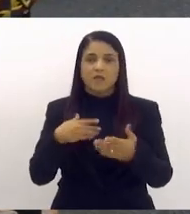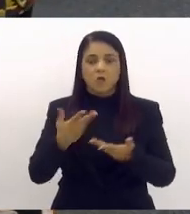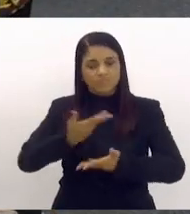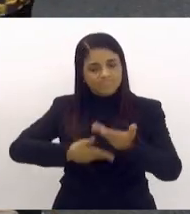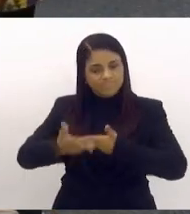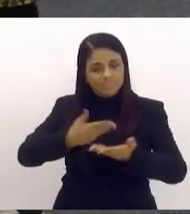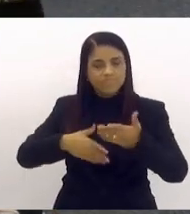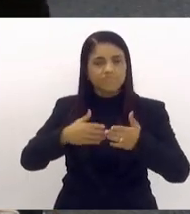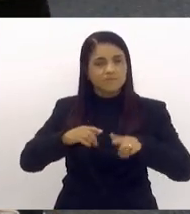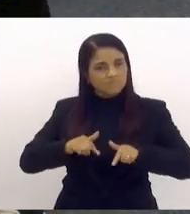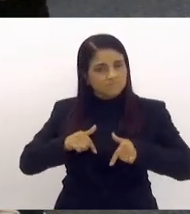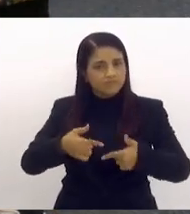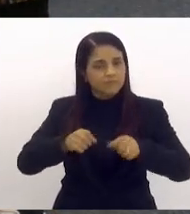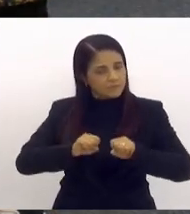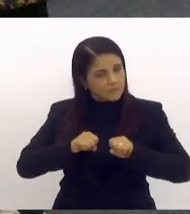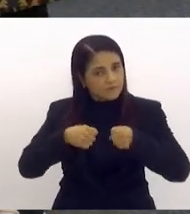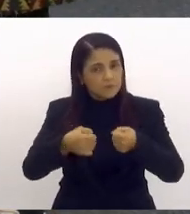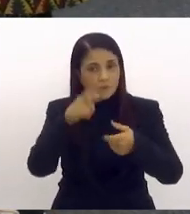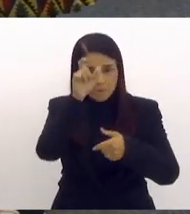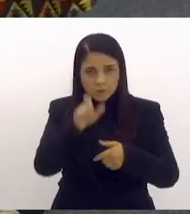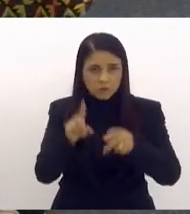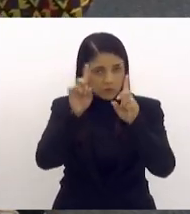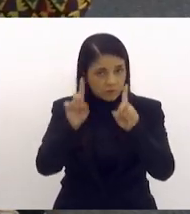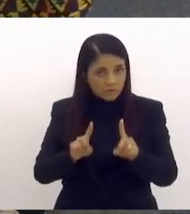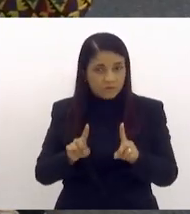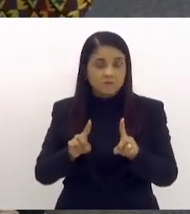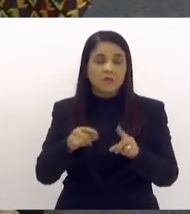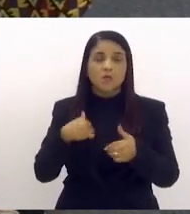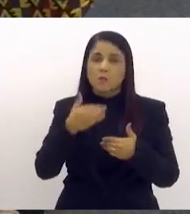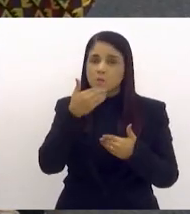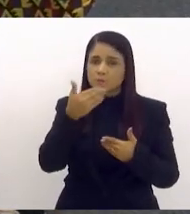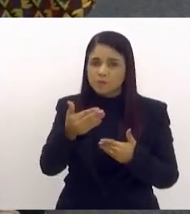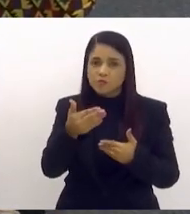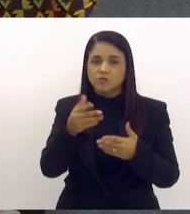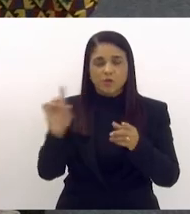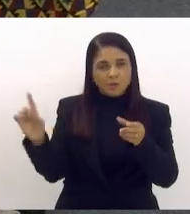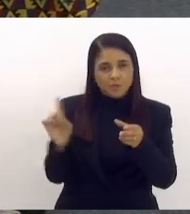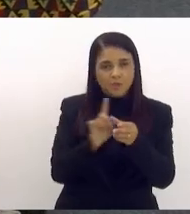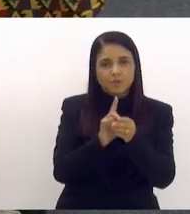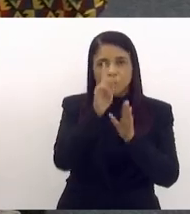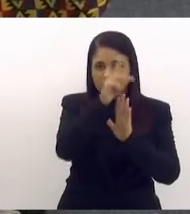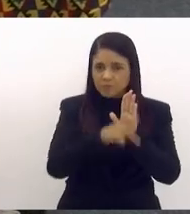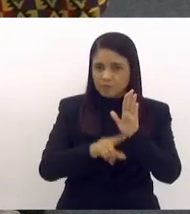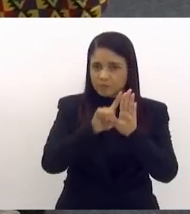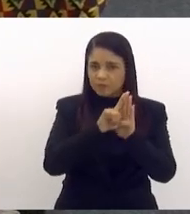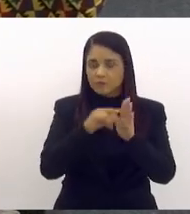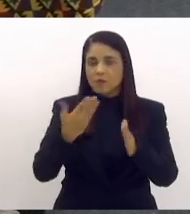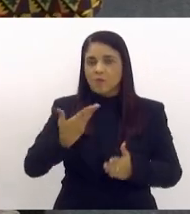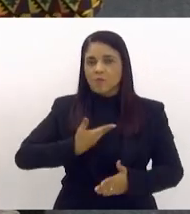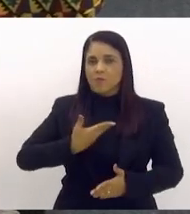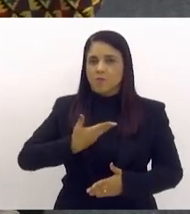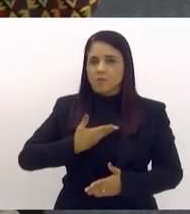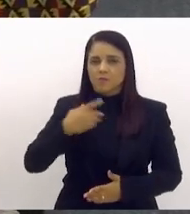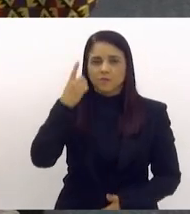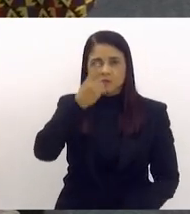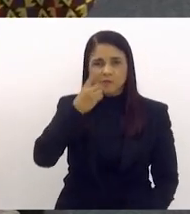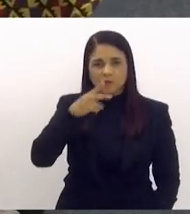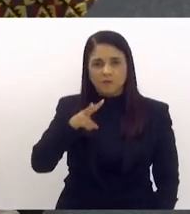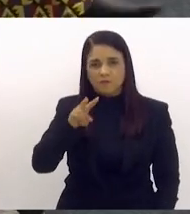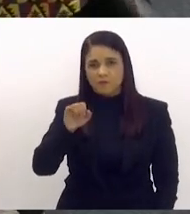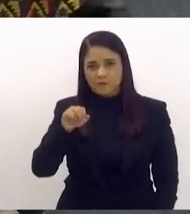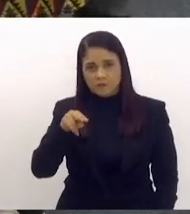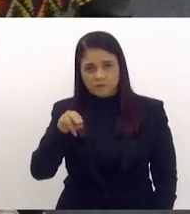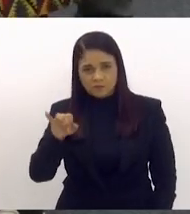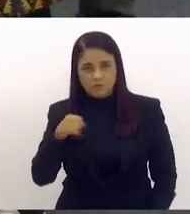causa de pessoas com deficiência, eu gostaria de pedir encarecidamente a coautoria desse projeto ao nobre colega, deputado Vinícius